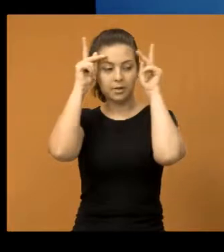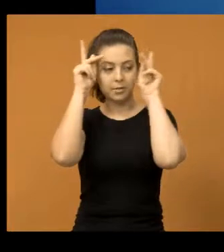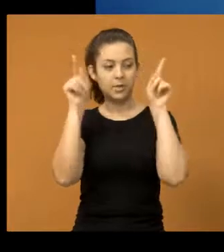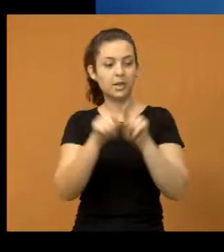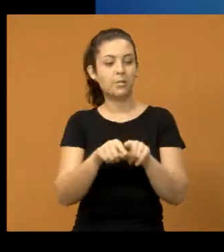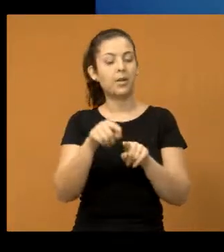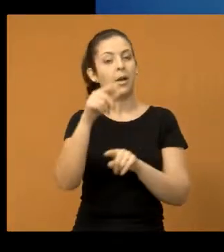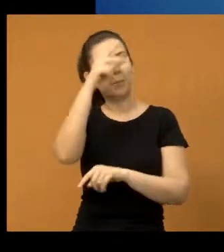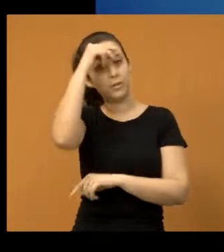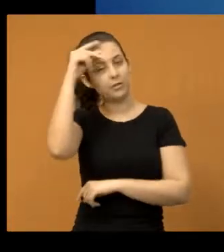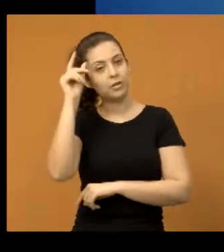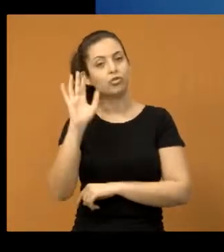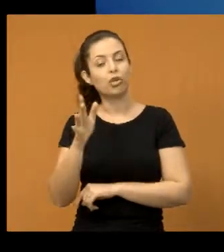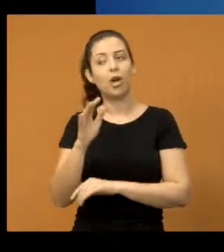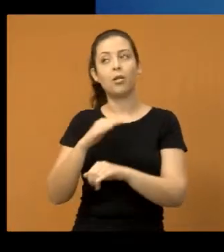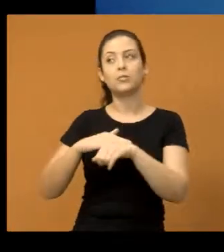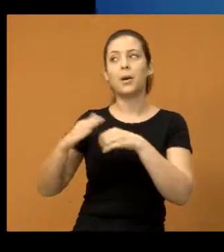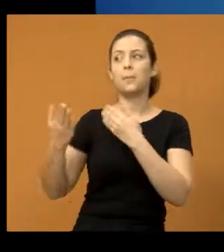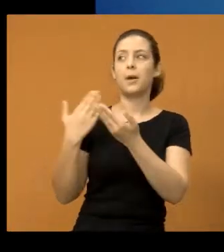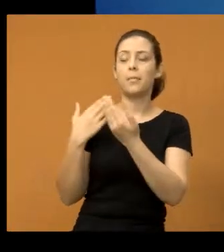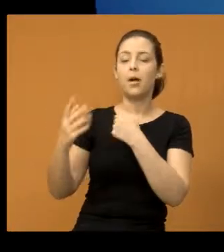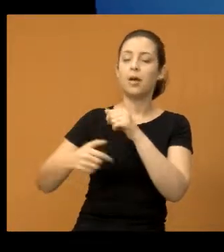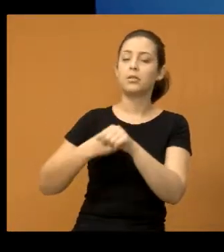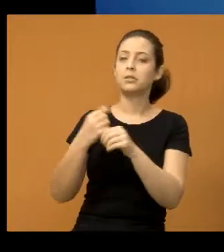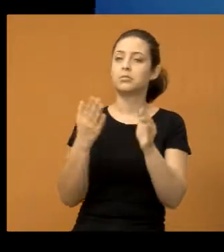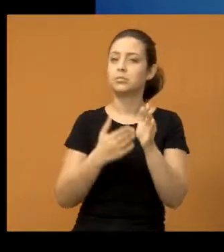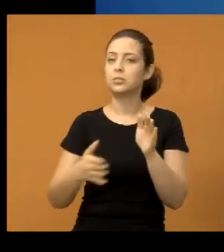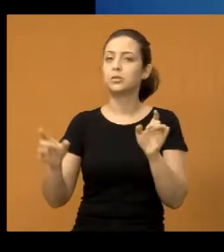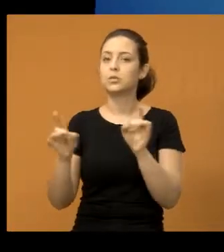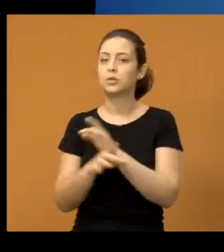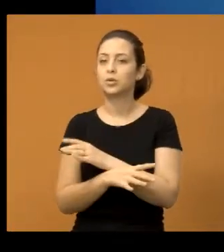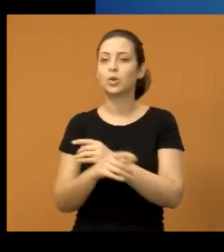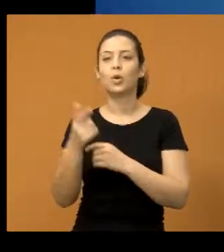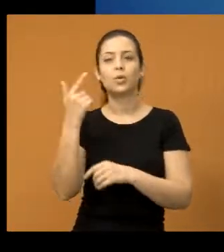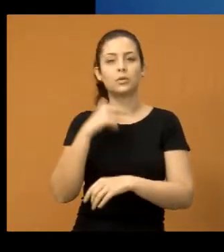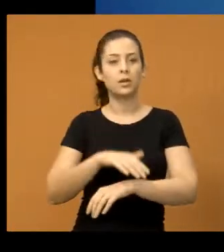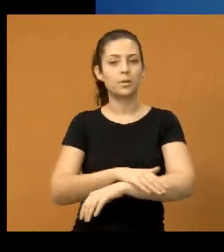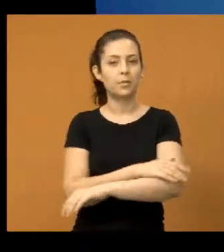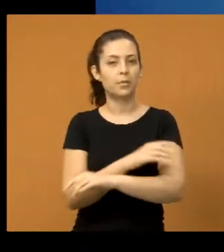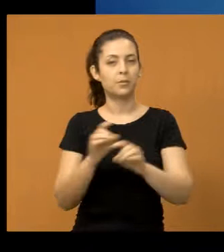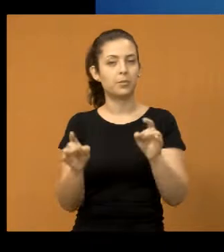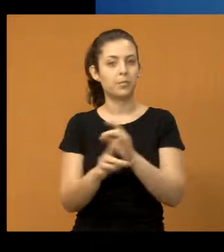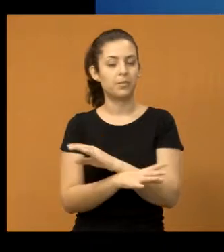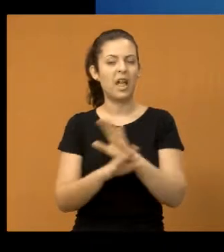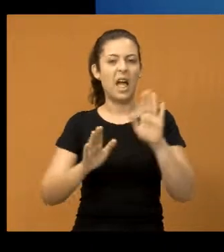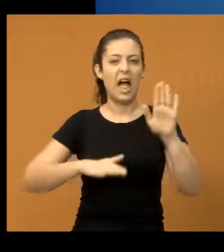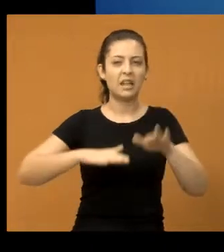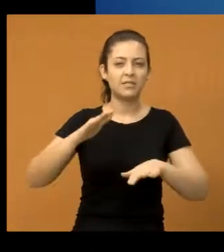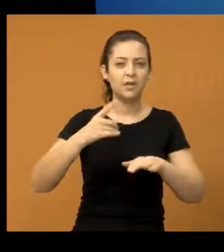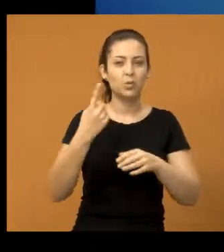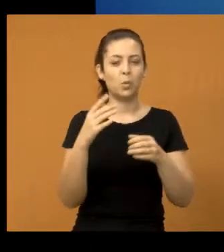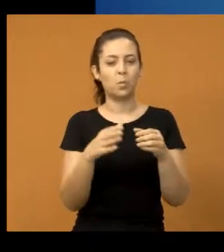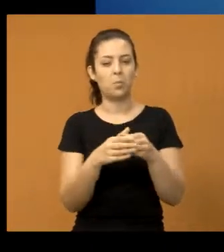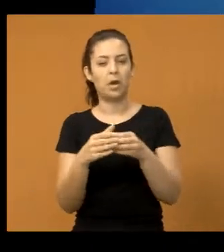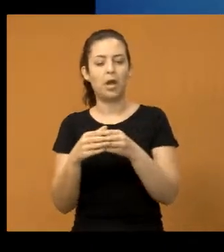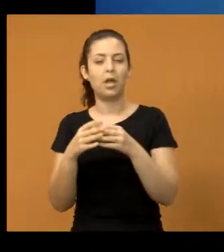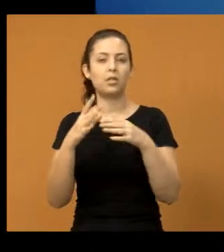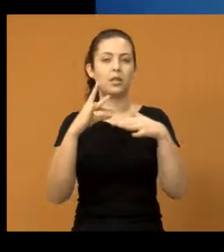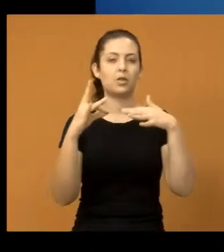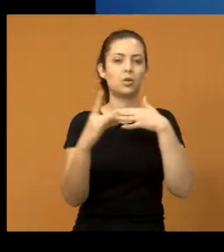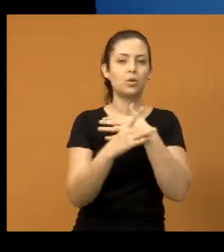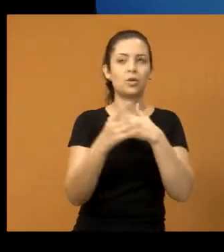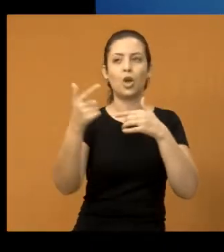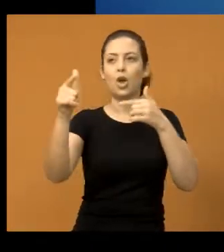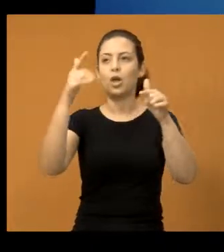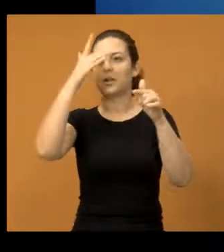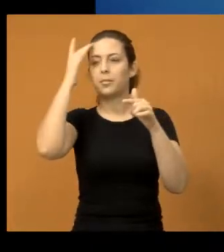conversa com o prefeito várias vezes, falou, esse ano a gente consegue terminar aqueles asfaltos de lá também. Muitas vezes, quando a gente fala aqui de um bairro, a rede social, por exemplo,